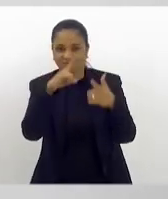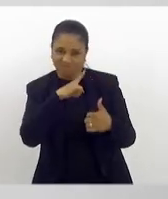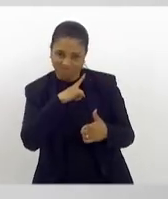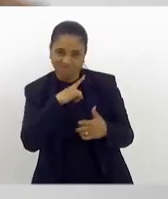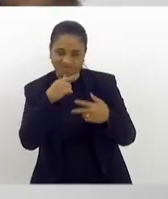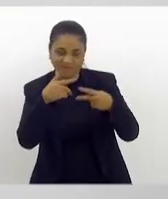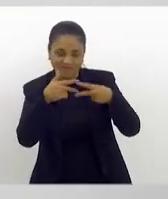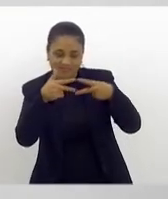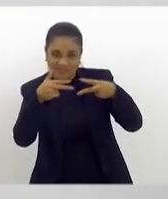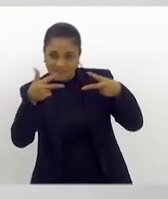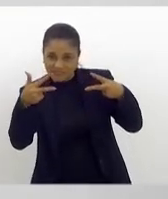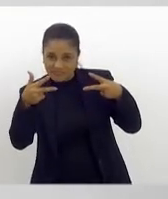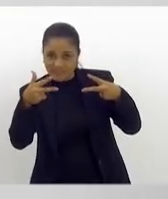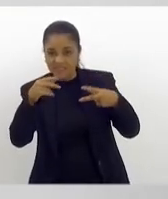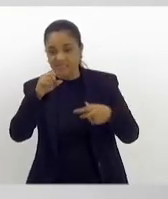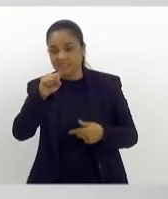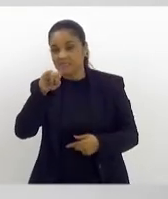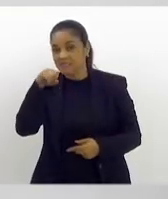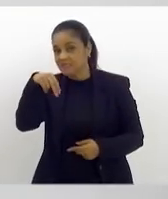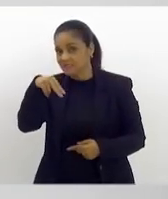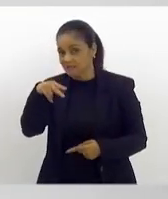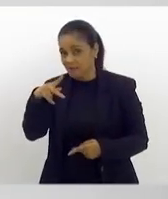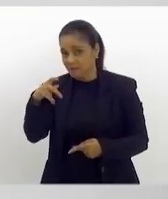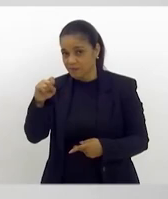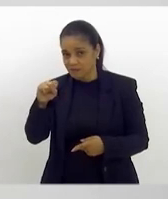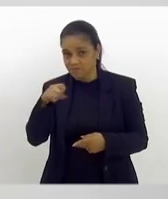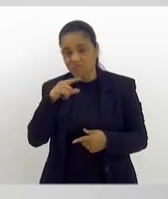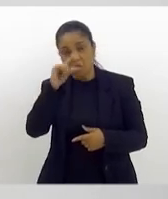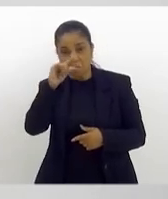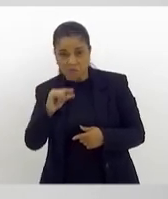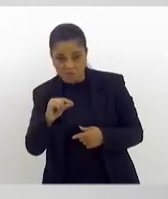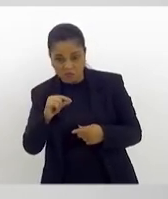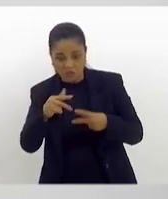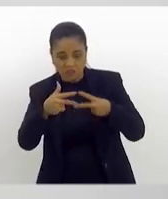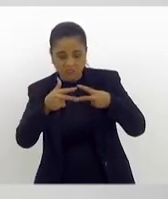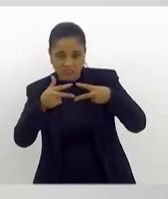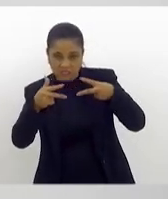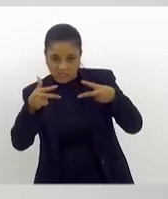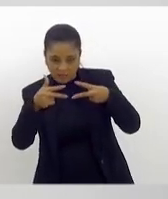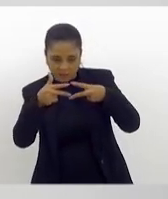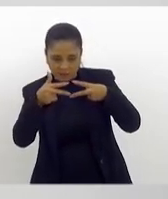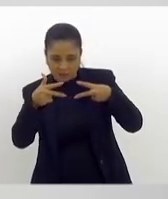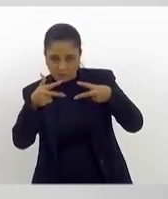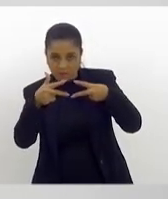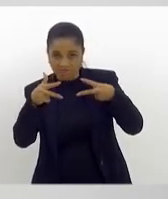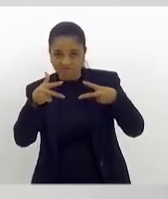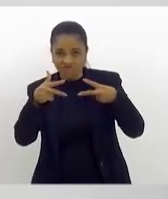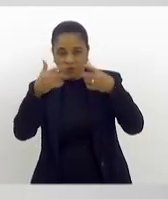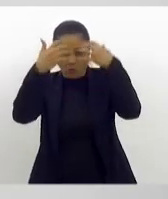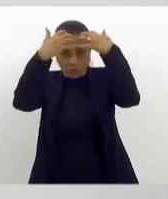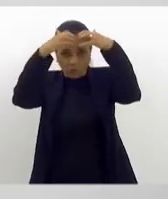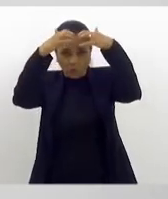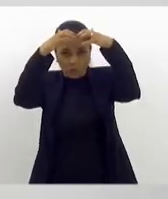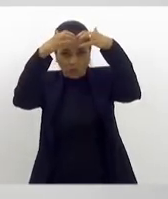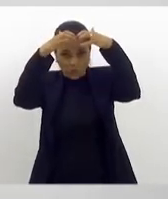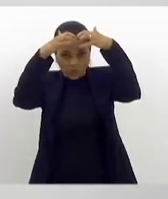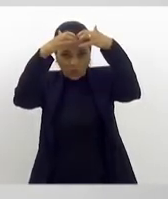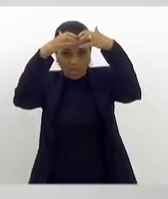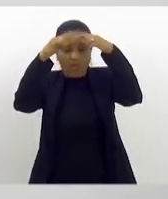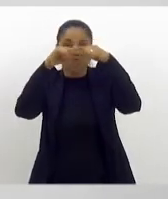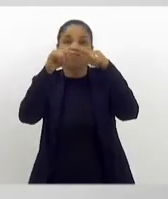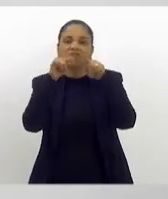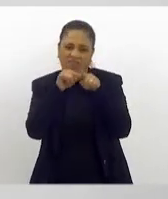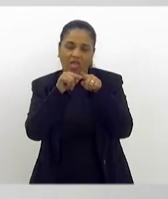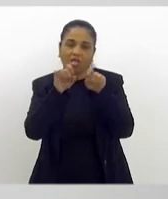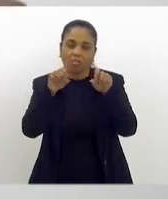visto que quem tem menos sinapse, por exemplo, por destruição do cérebro, tem uma doença chamada Alzheimer.